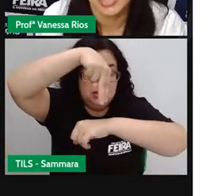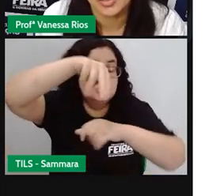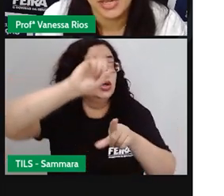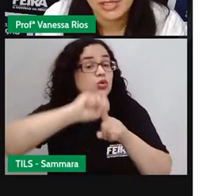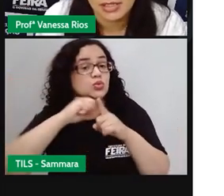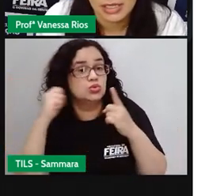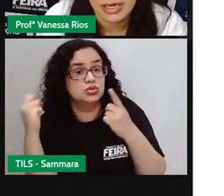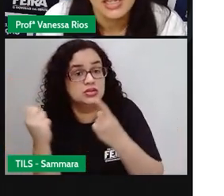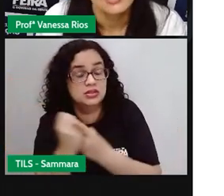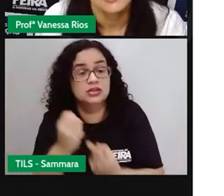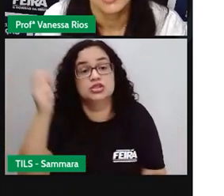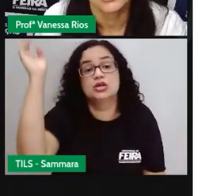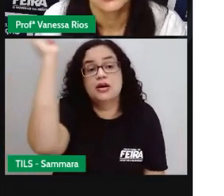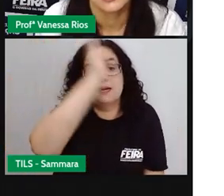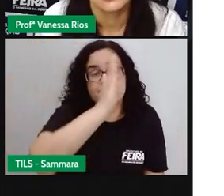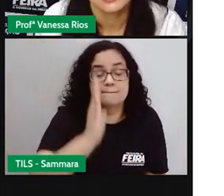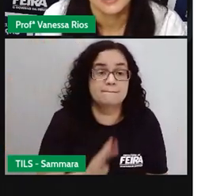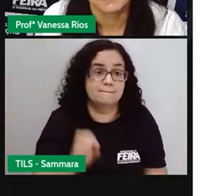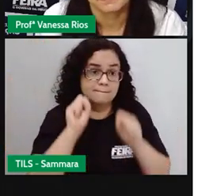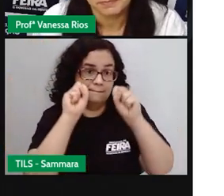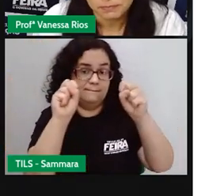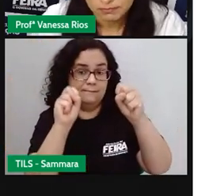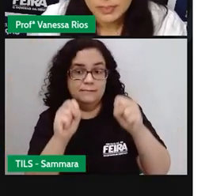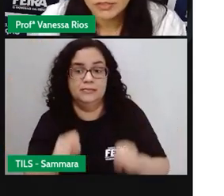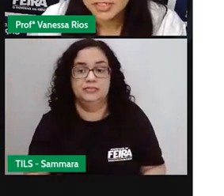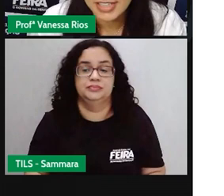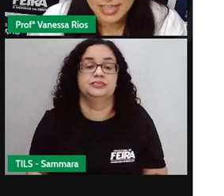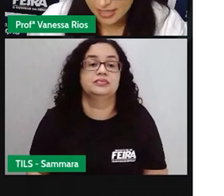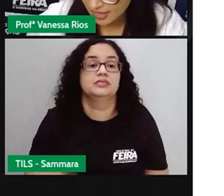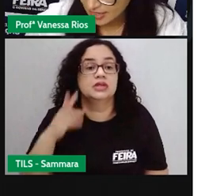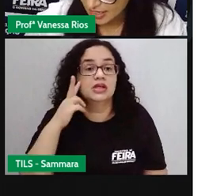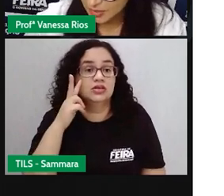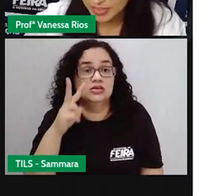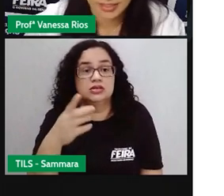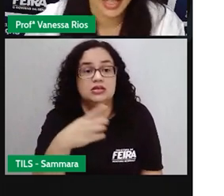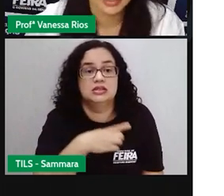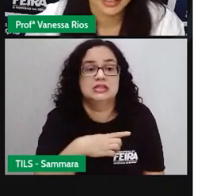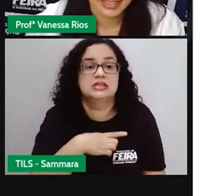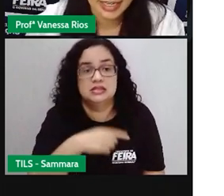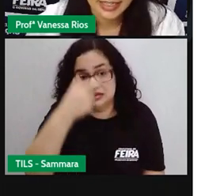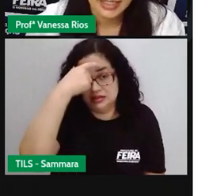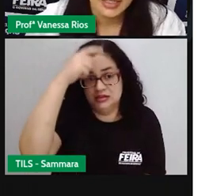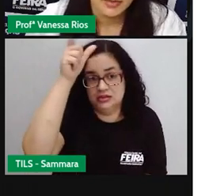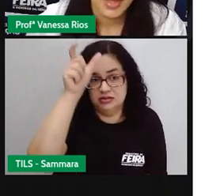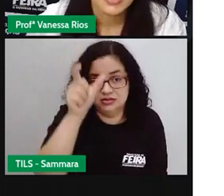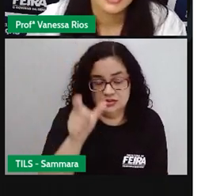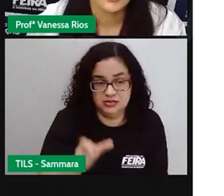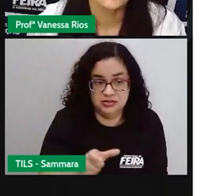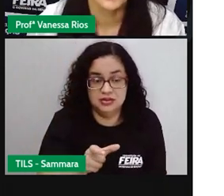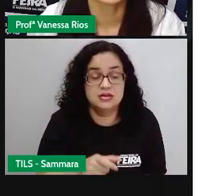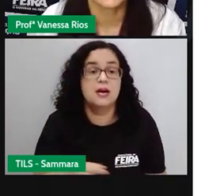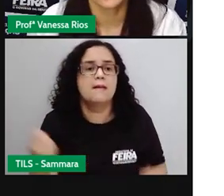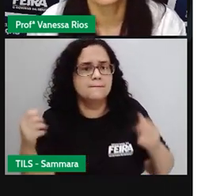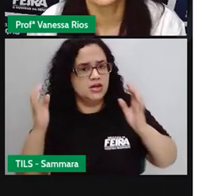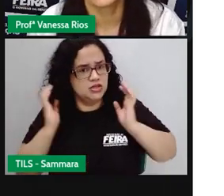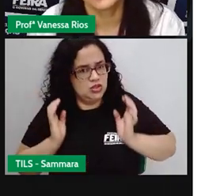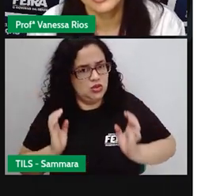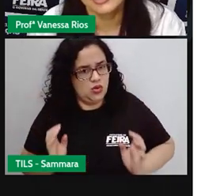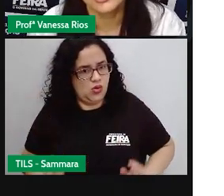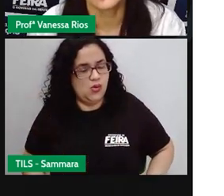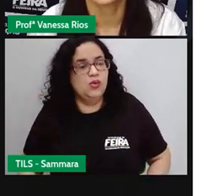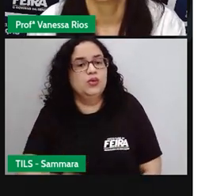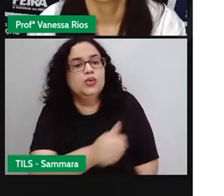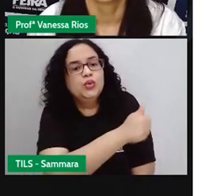sociedade brasileira, pode exercer. Você exerce aí sua cidadania, mas se comportar como